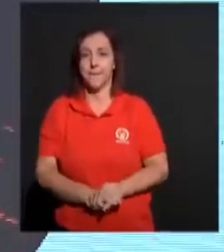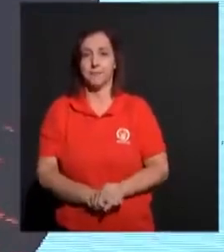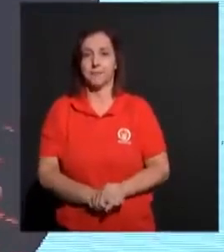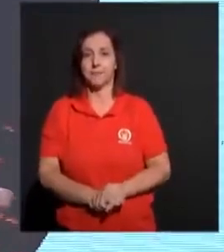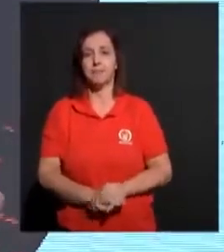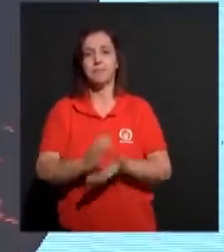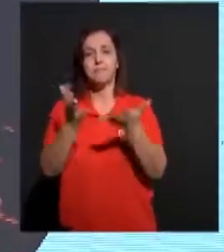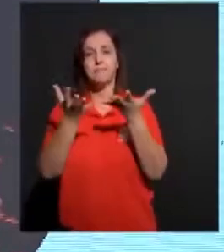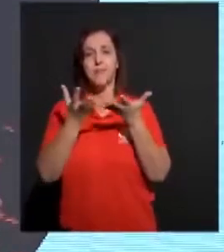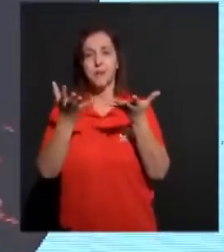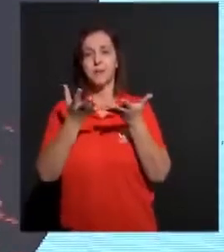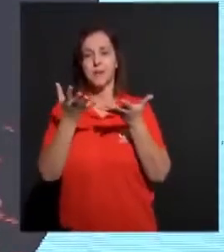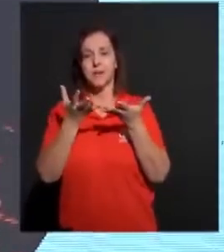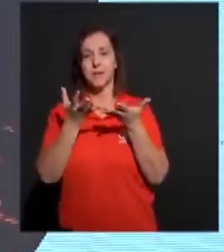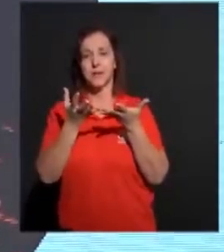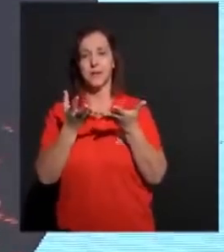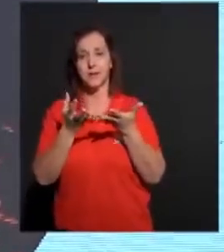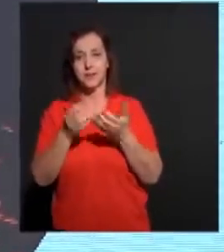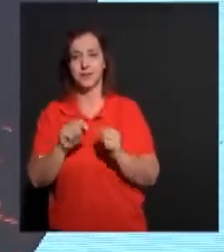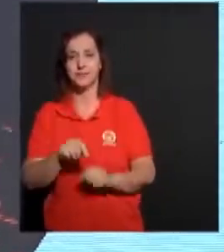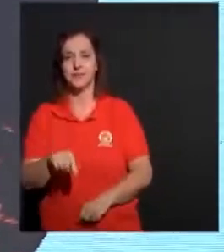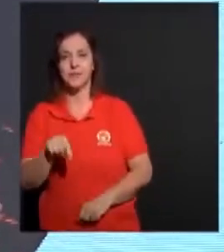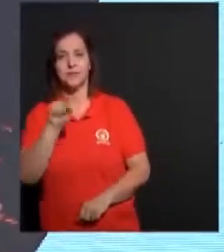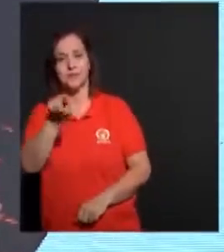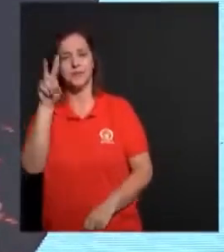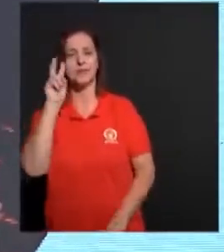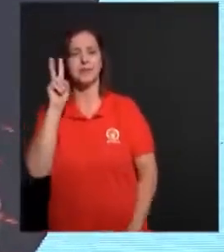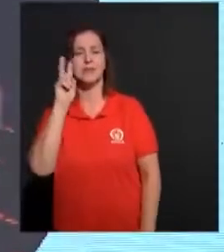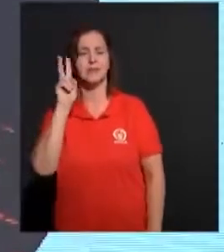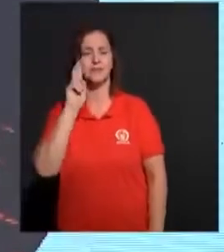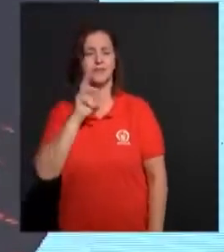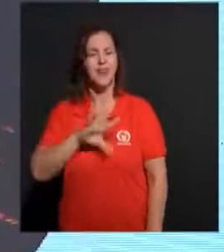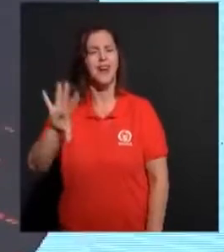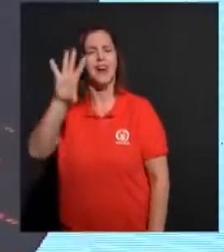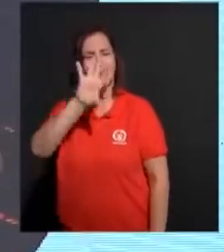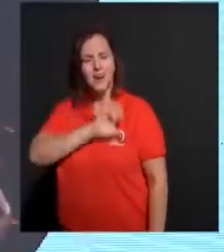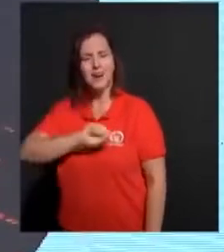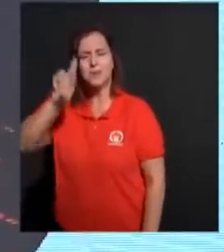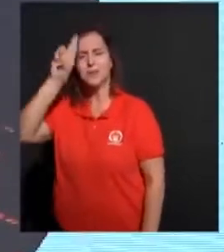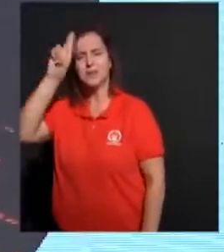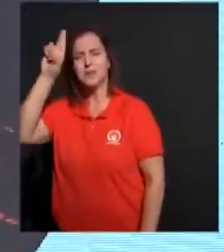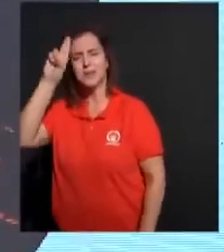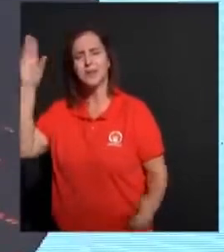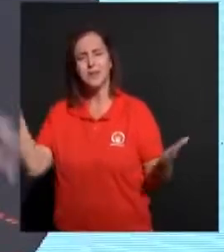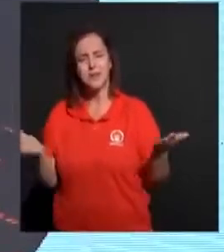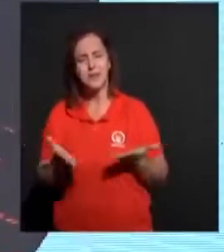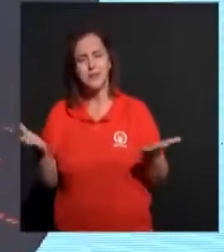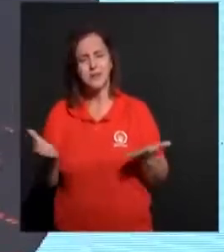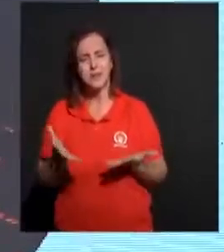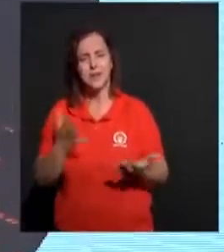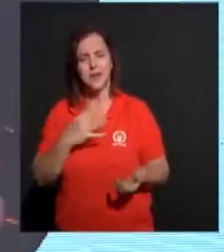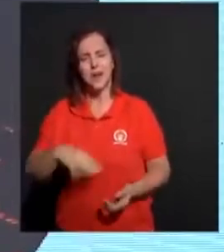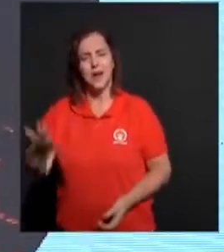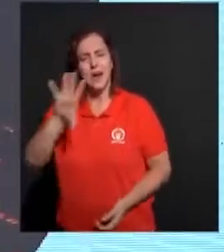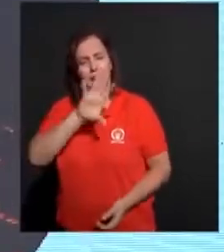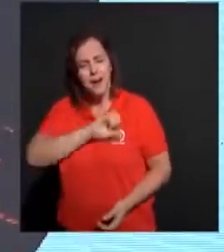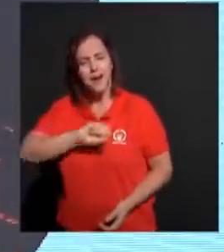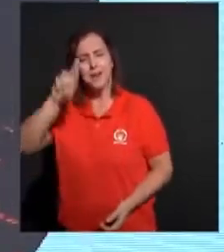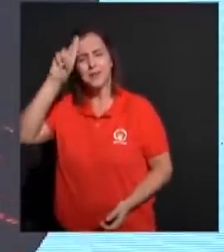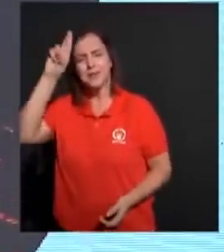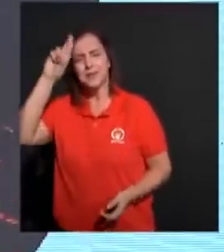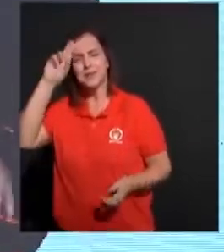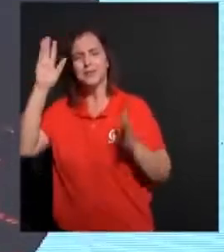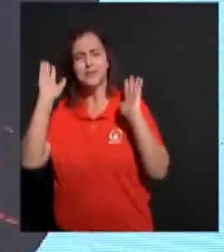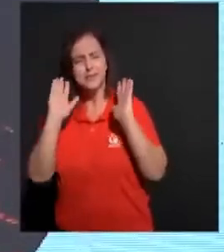Eu quero te lembrar. Ame ao Senhor. Ame ao Senhor hoje. Ame ao Senhor hoje.